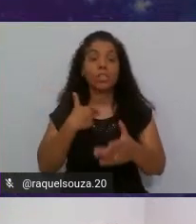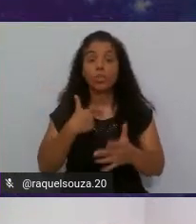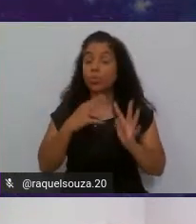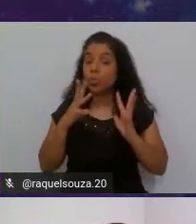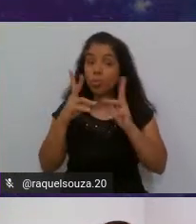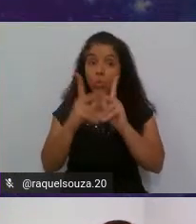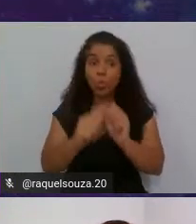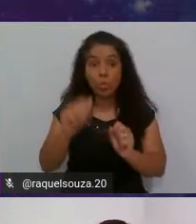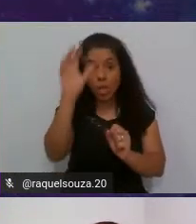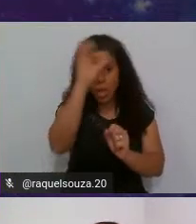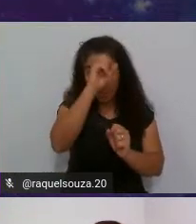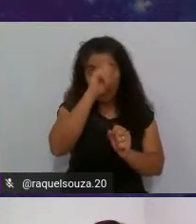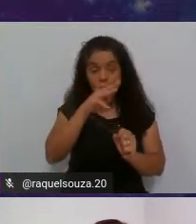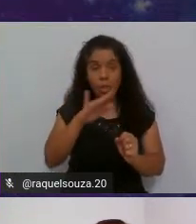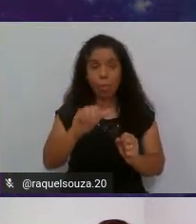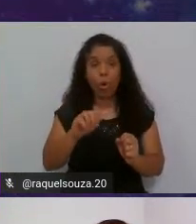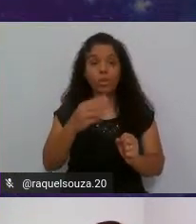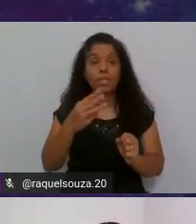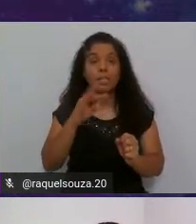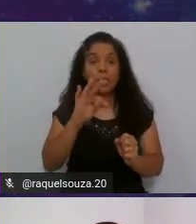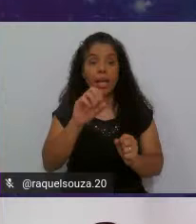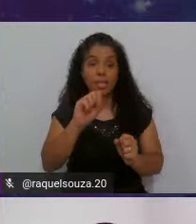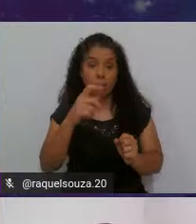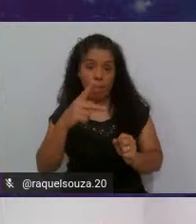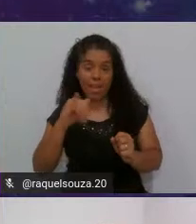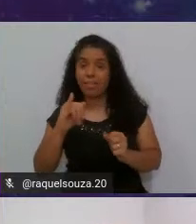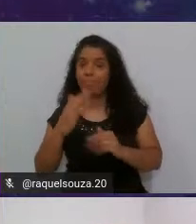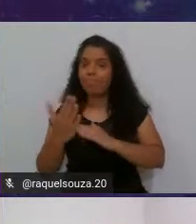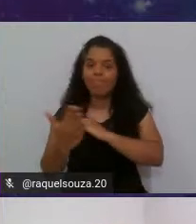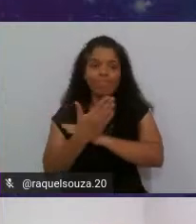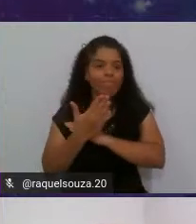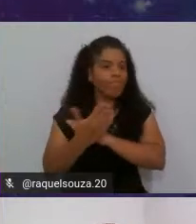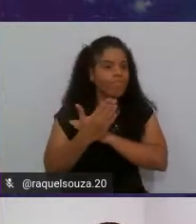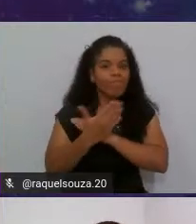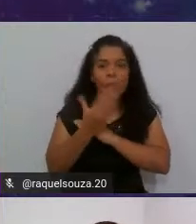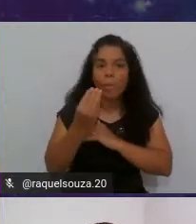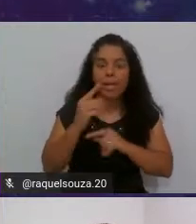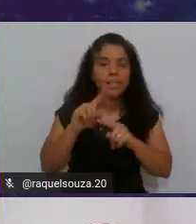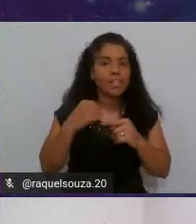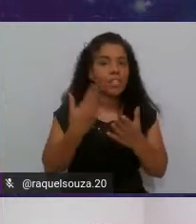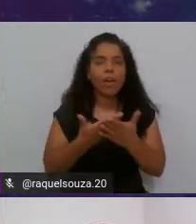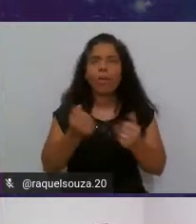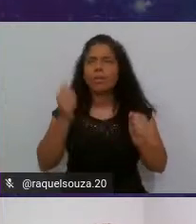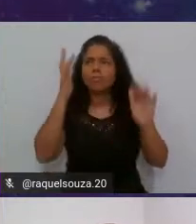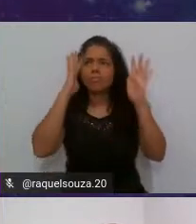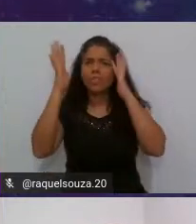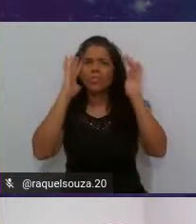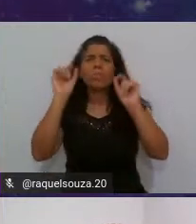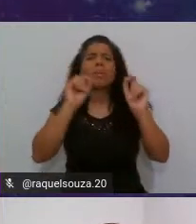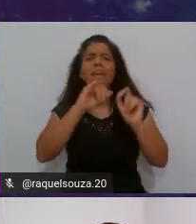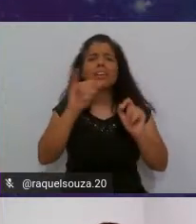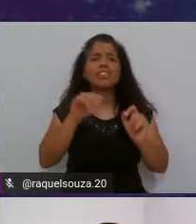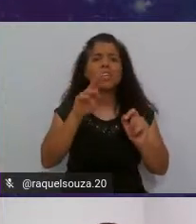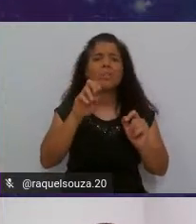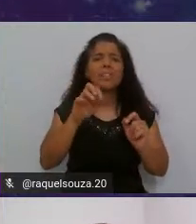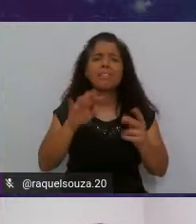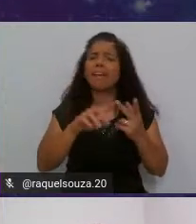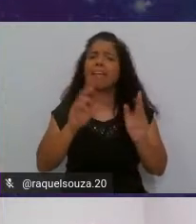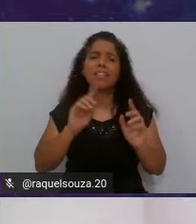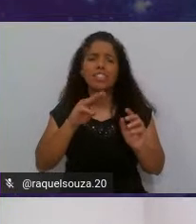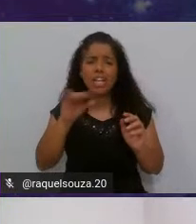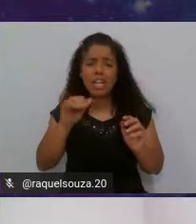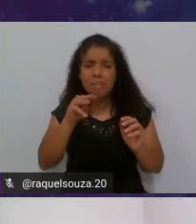no módulo 10 do TSPI ele agregou bastante até então eu não fazia ideia do que era o Dream Eater até que